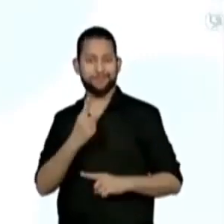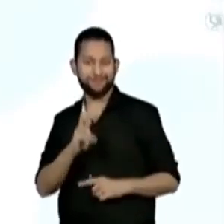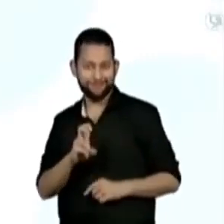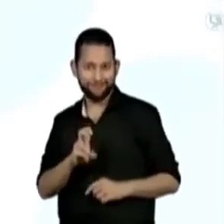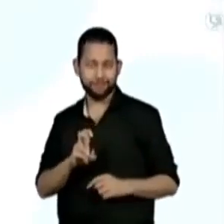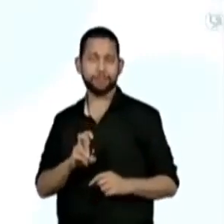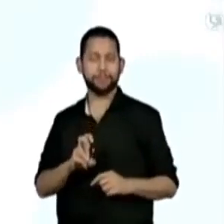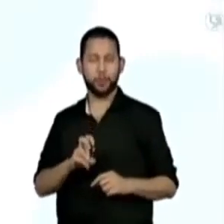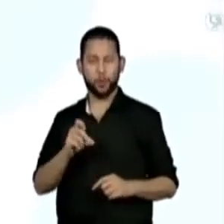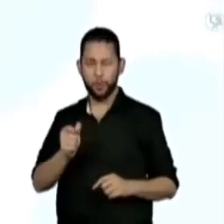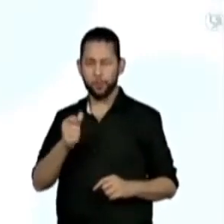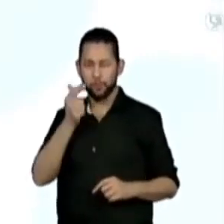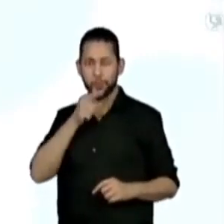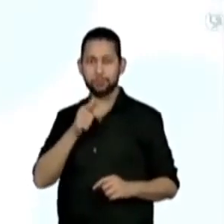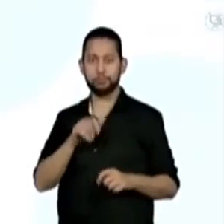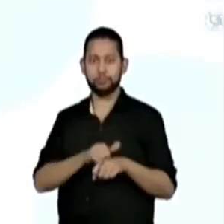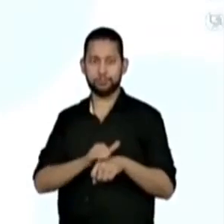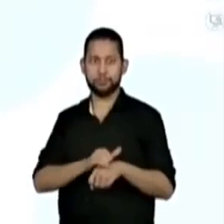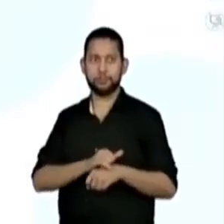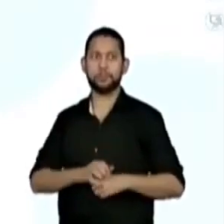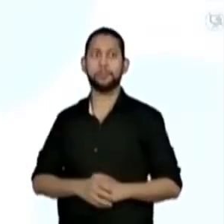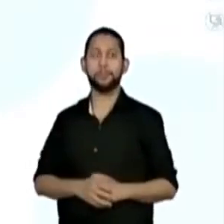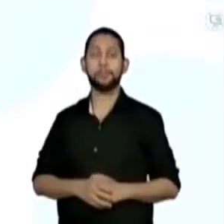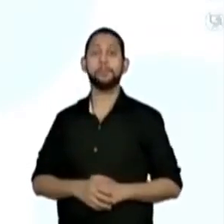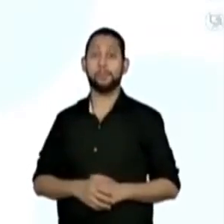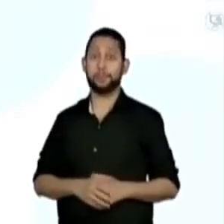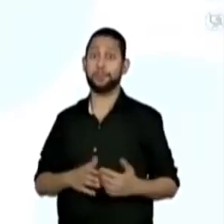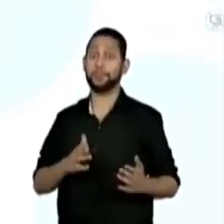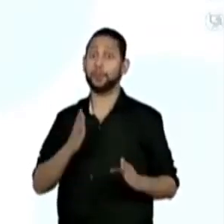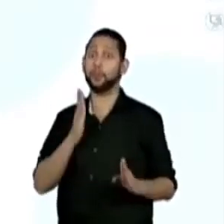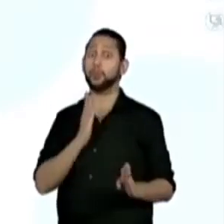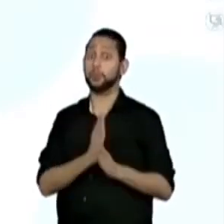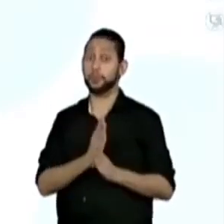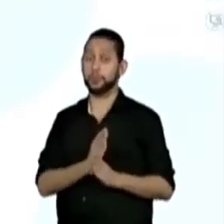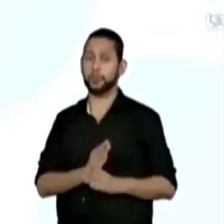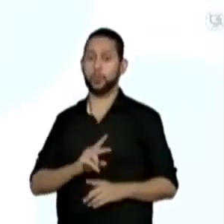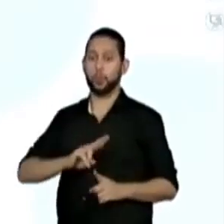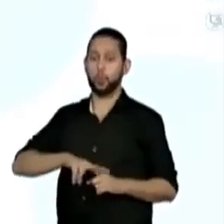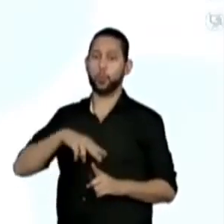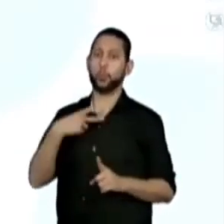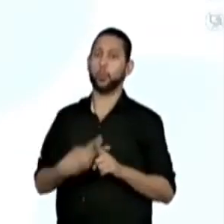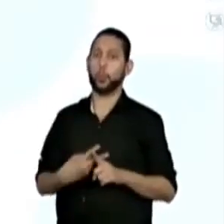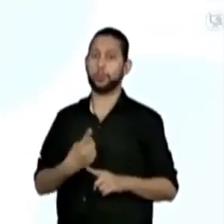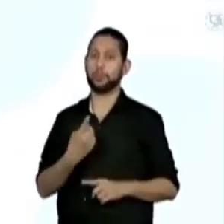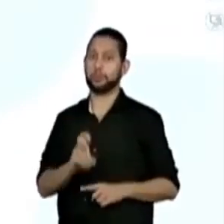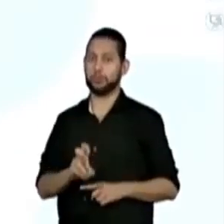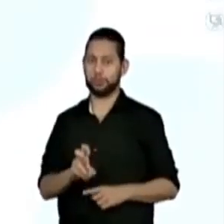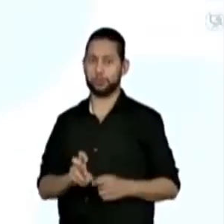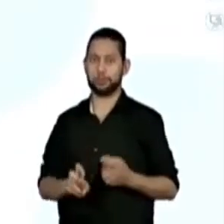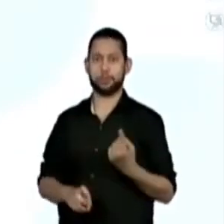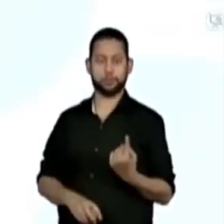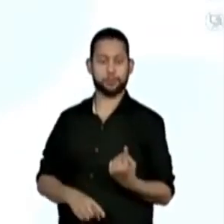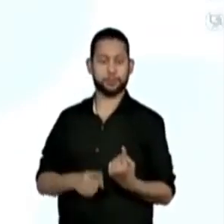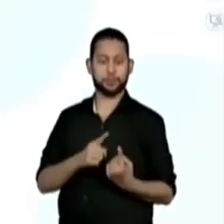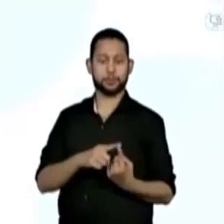Então, vamos comigo que vai dar certo. Porque a gente vai primeiro descobrir o dobro de 15. Então, vamos lá.